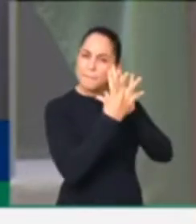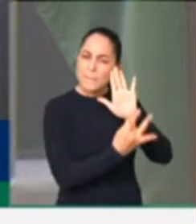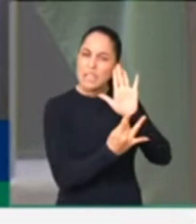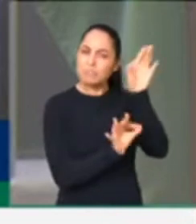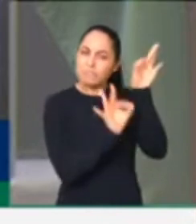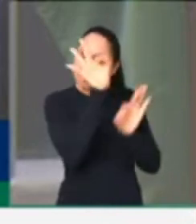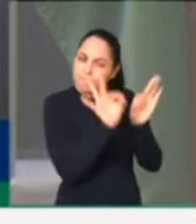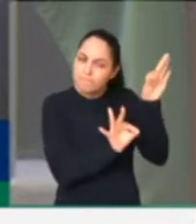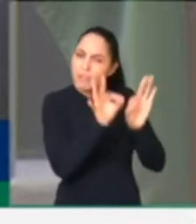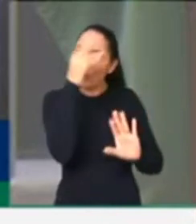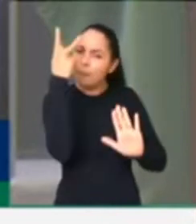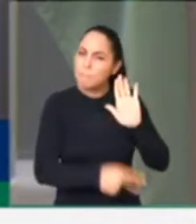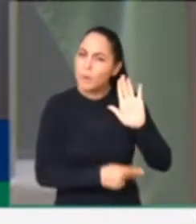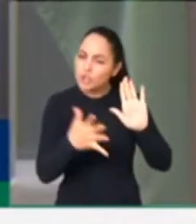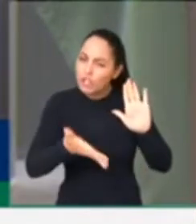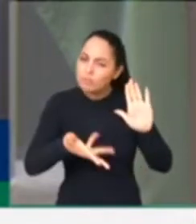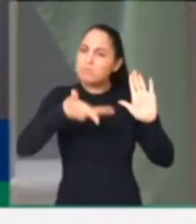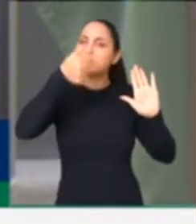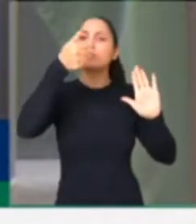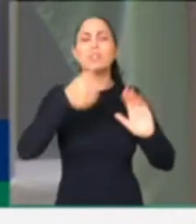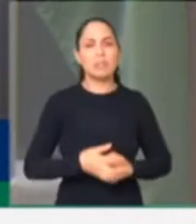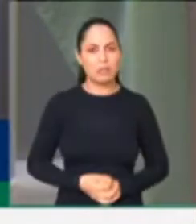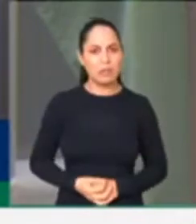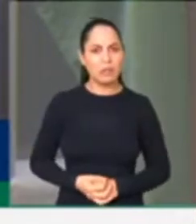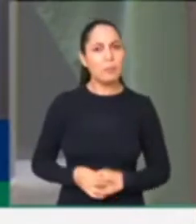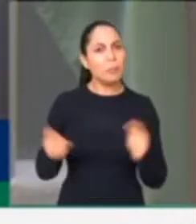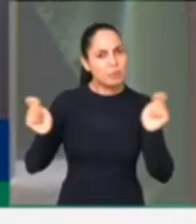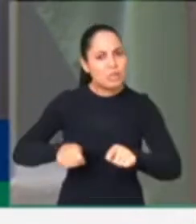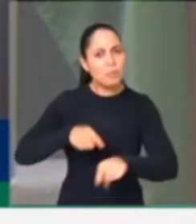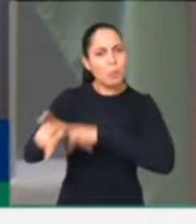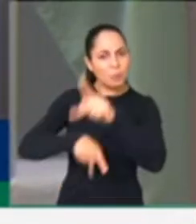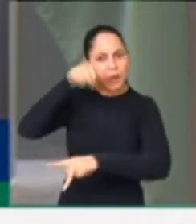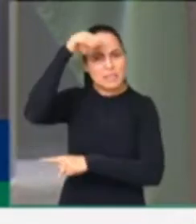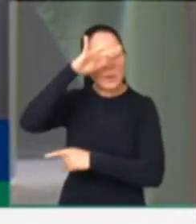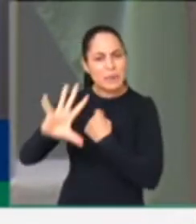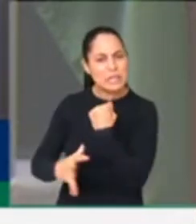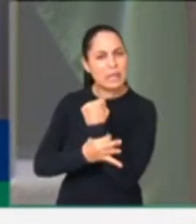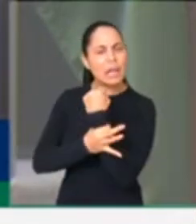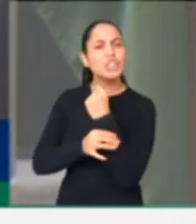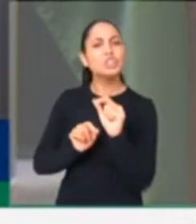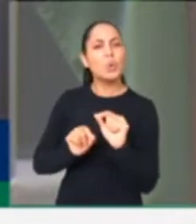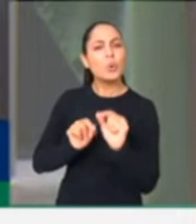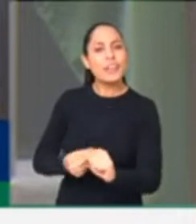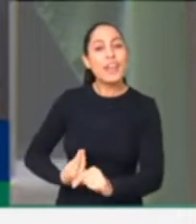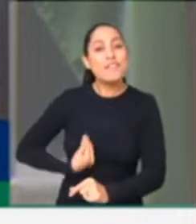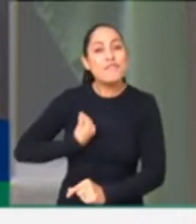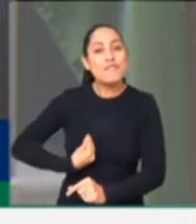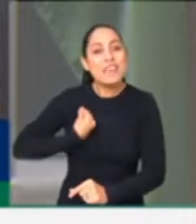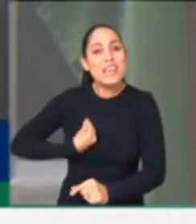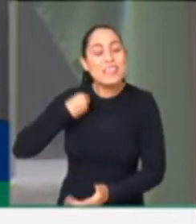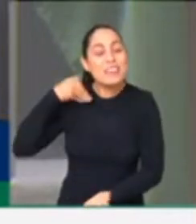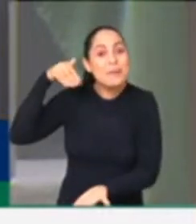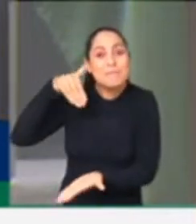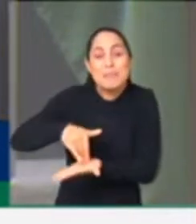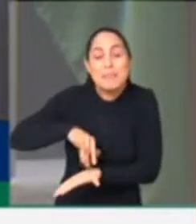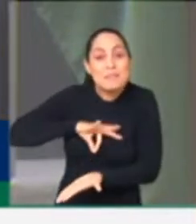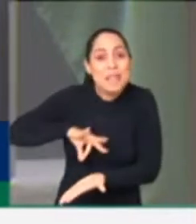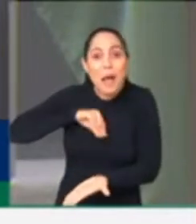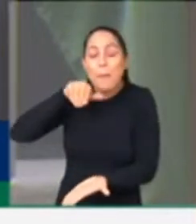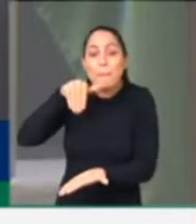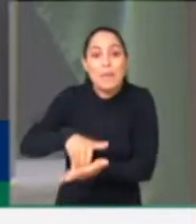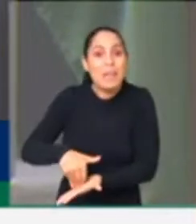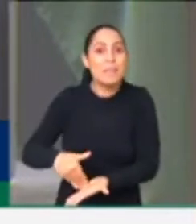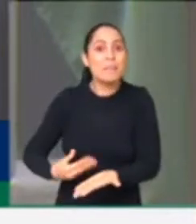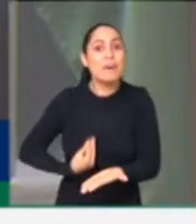projeto e garantir ao povo brasileiro o mínimo de renda para a sobrevivência. Ontem, o